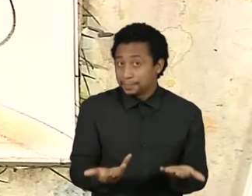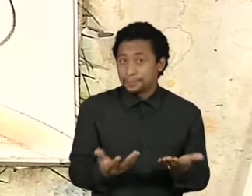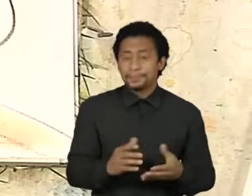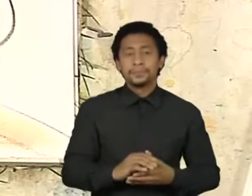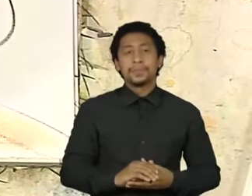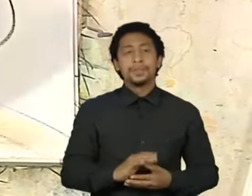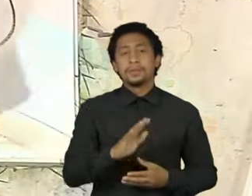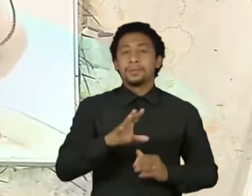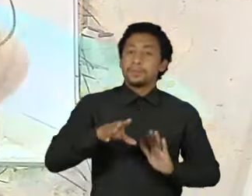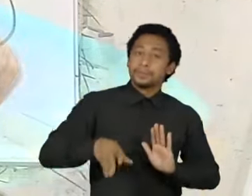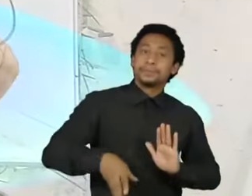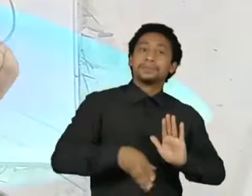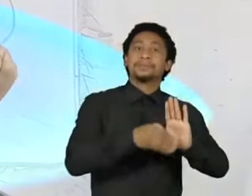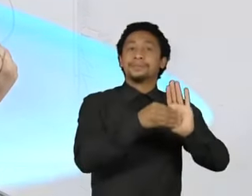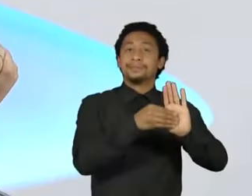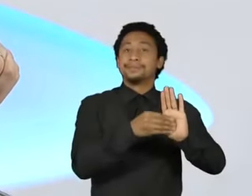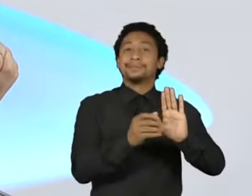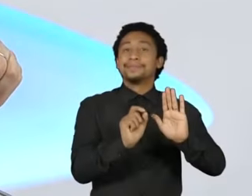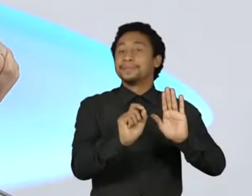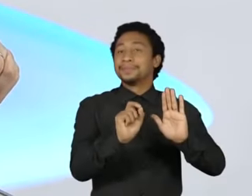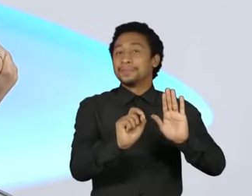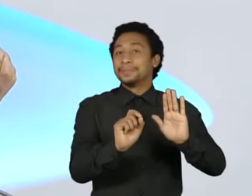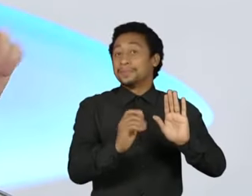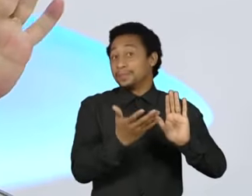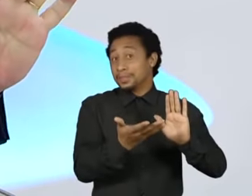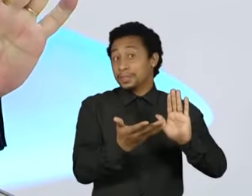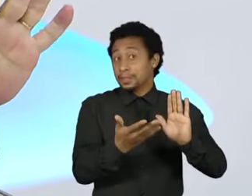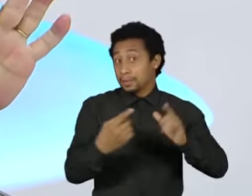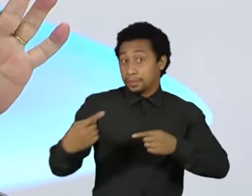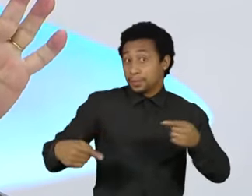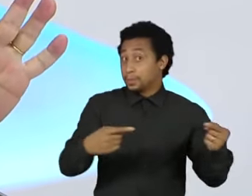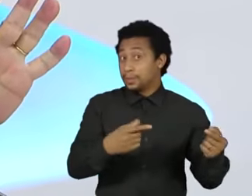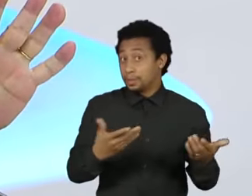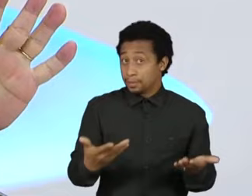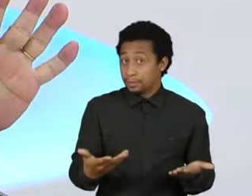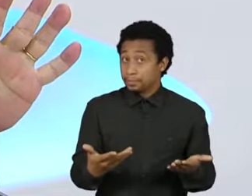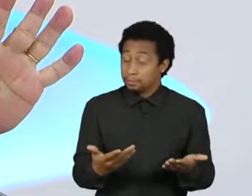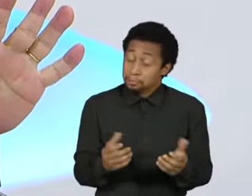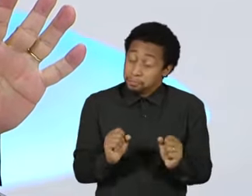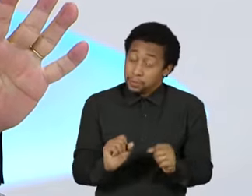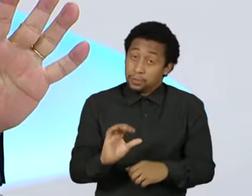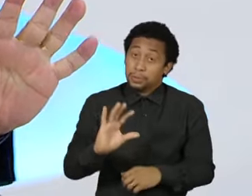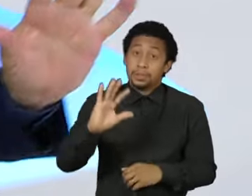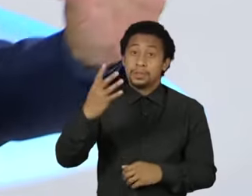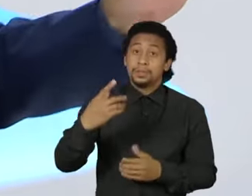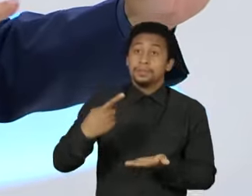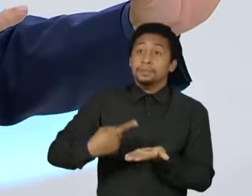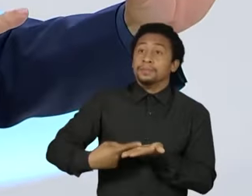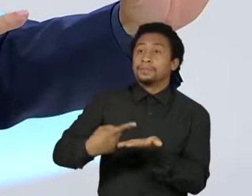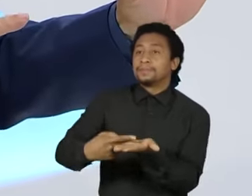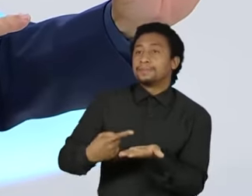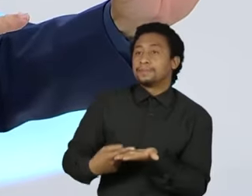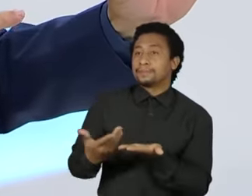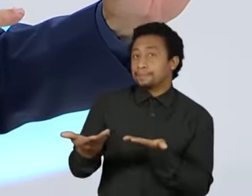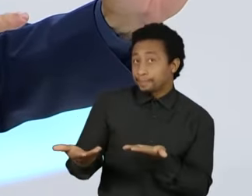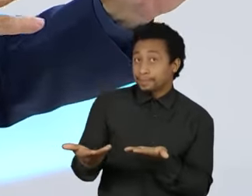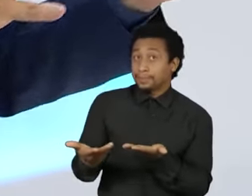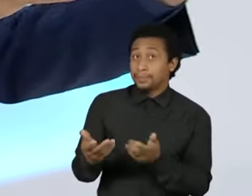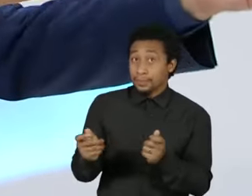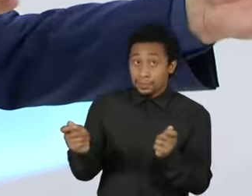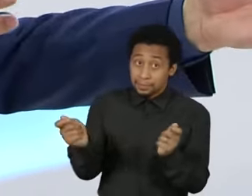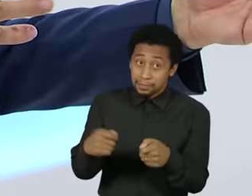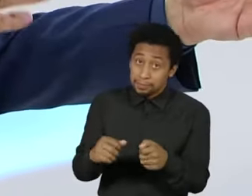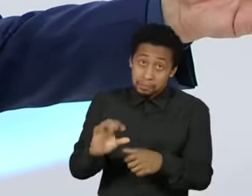ter uma emenda impositiva parlamentar. Pode ser que uma negociação pode ser feita nesse ponto, mas